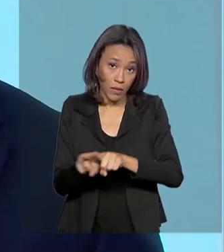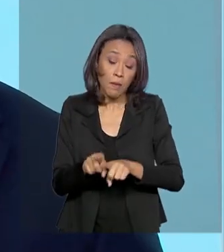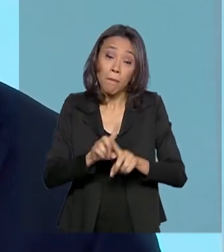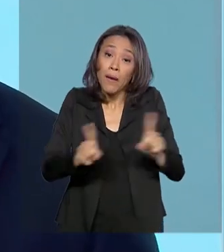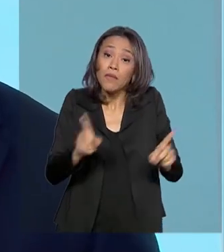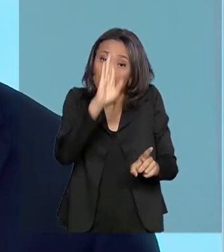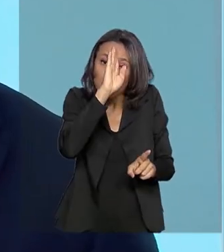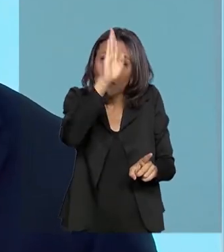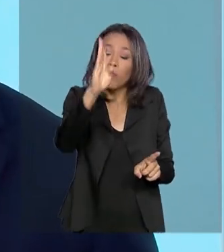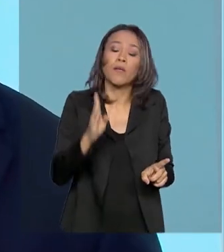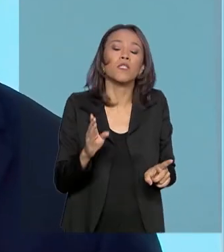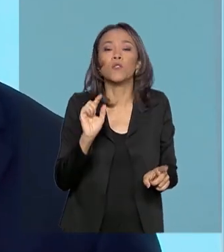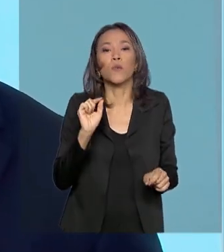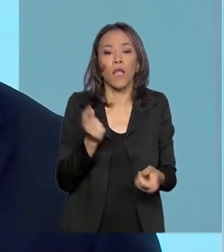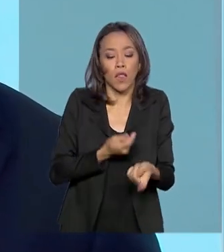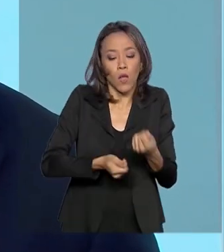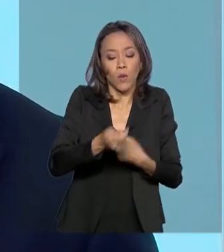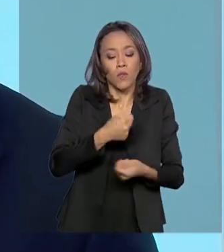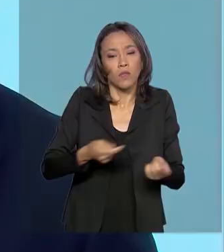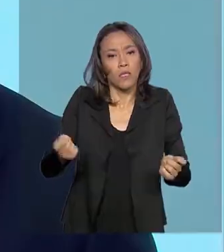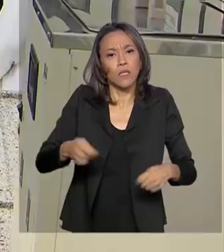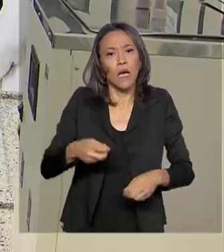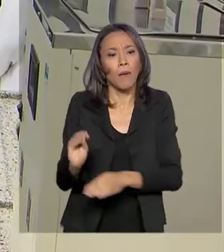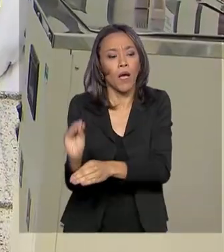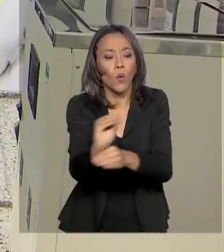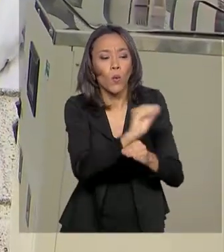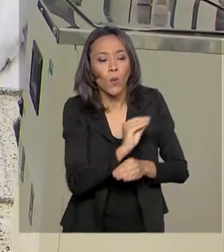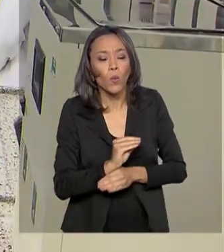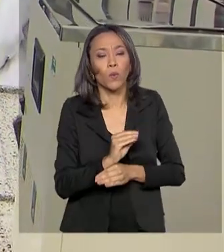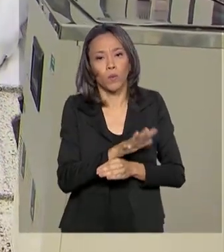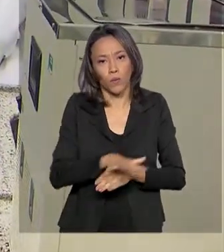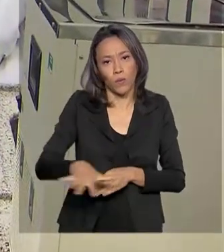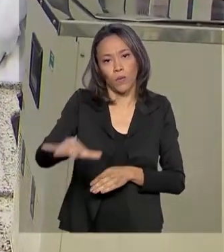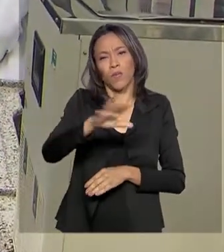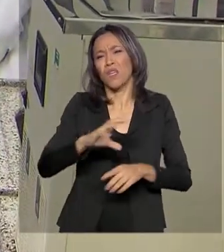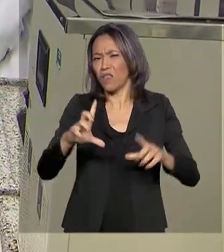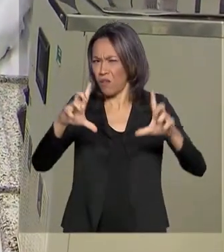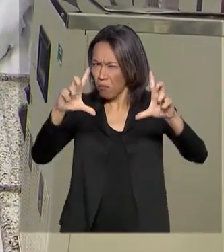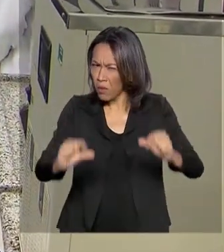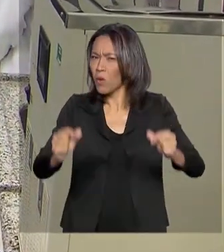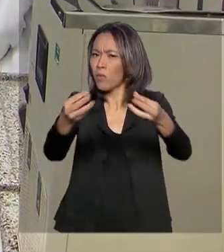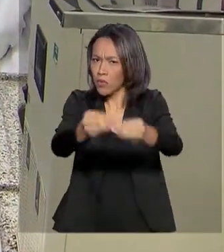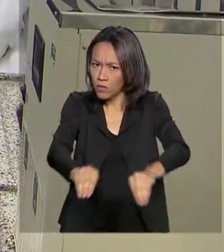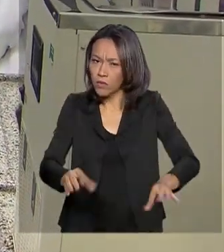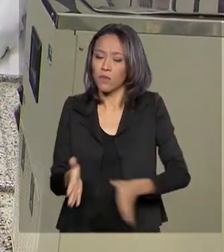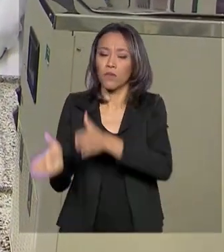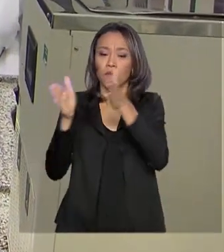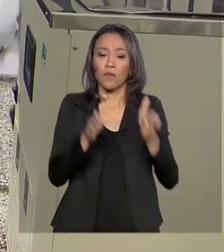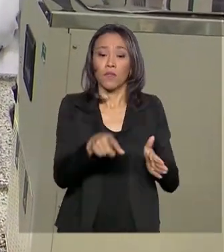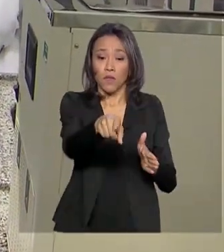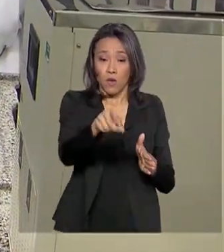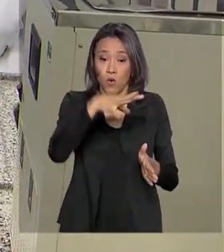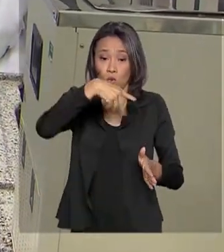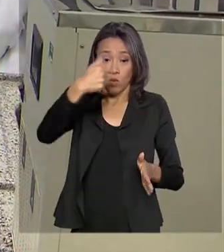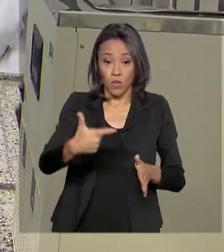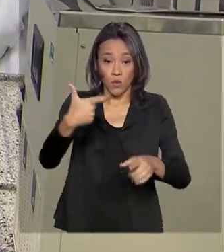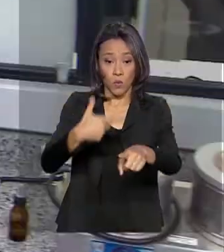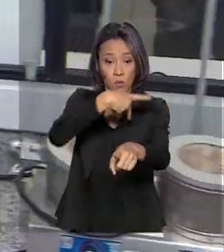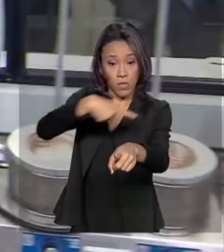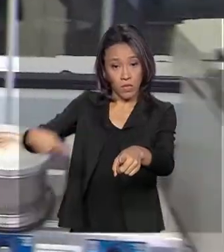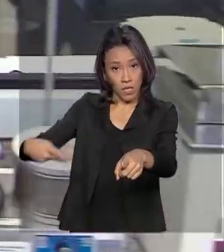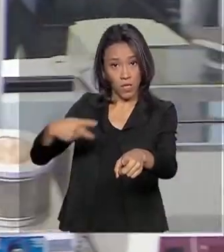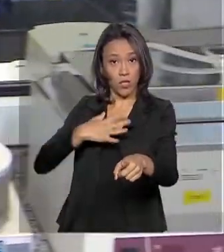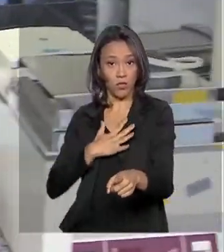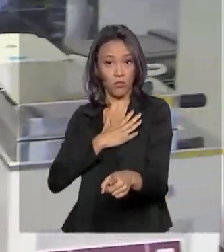negócios de natureza sustentável e de baixo impacto. O vice-presidente Hamilton Mourão veio conhecer de perto a estrutura.